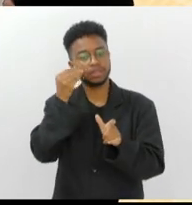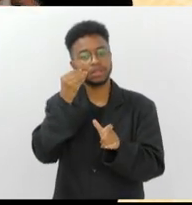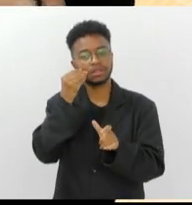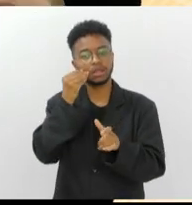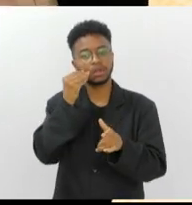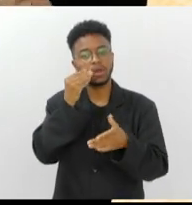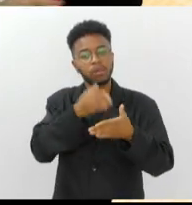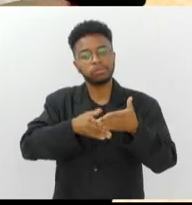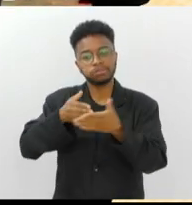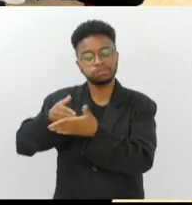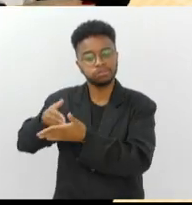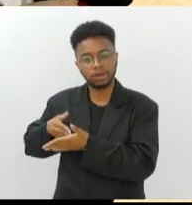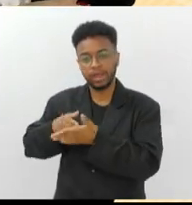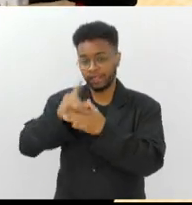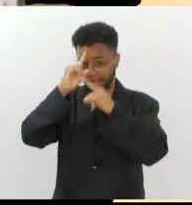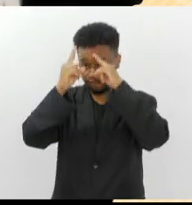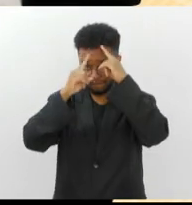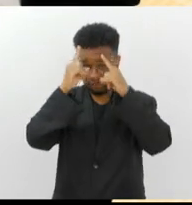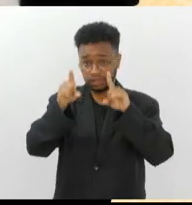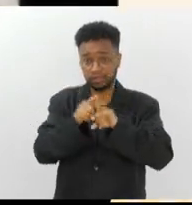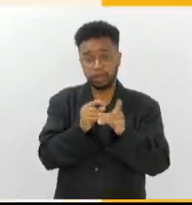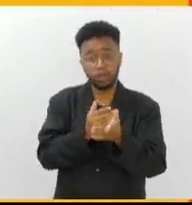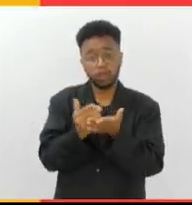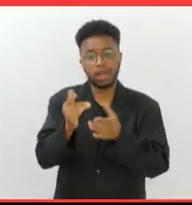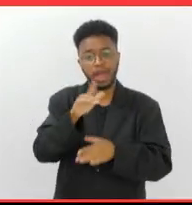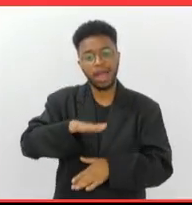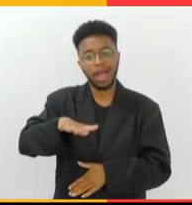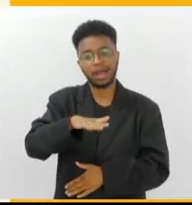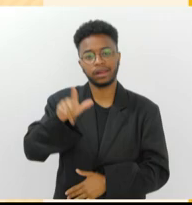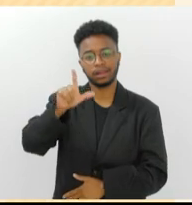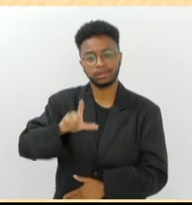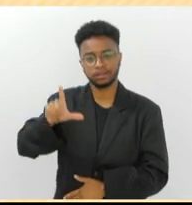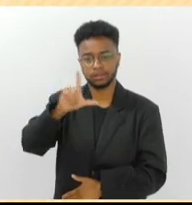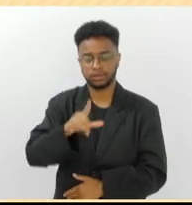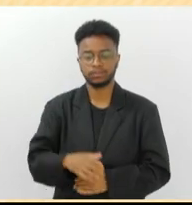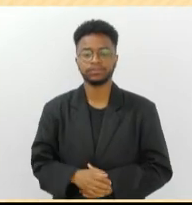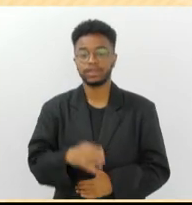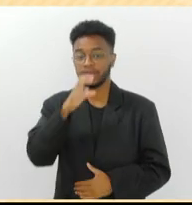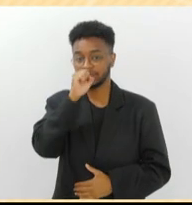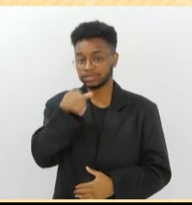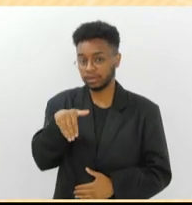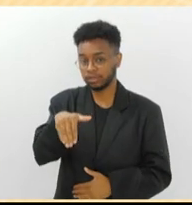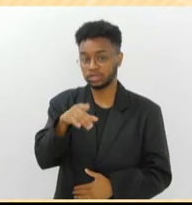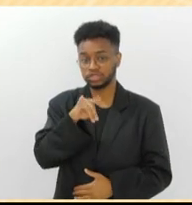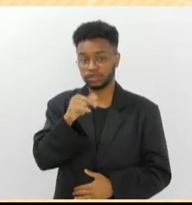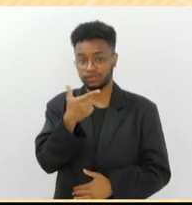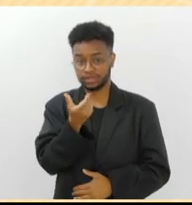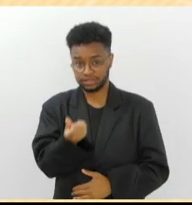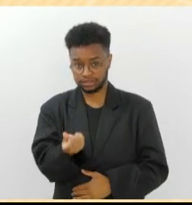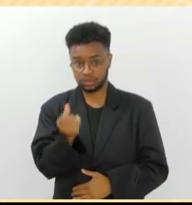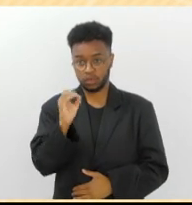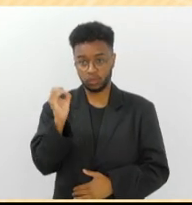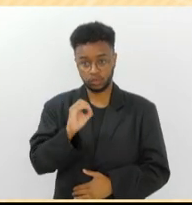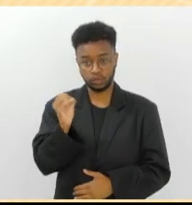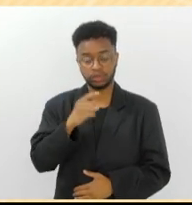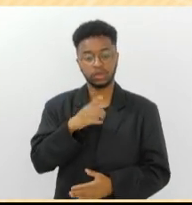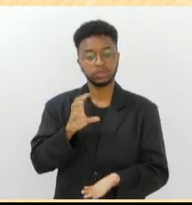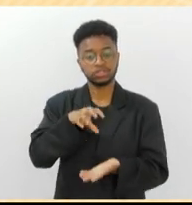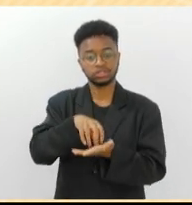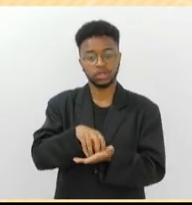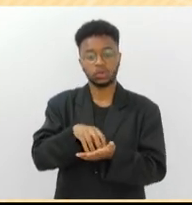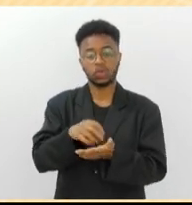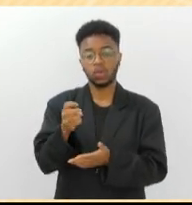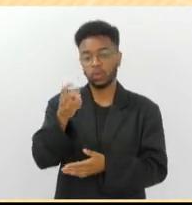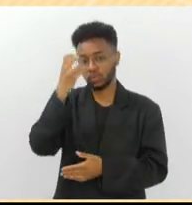o bloqueio criativo e começar no mercado literário. Neste sábado, dia 26 de outubro, o Centro Cultural